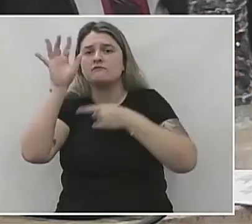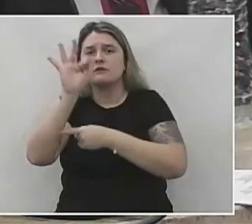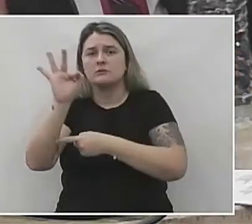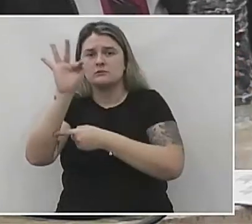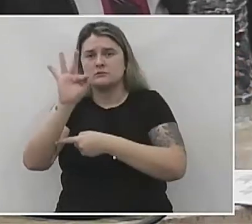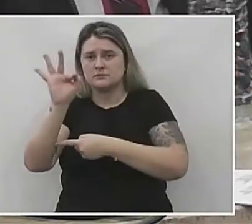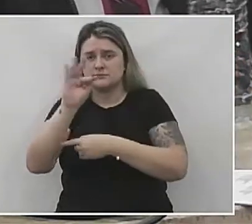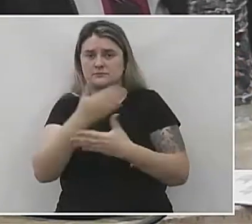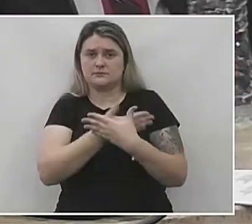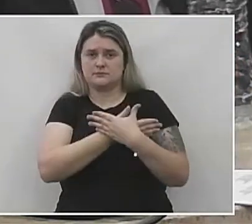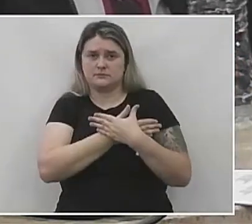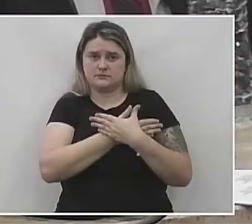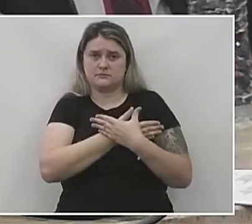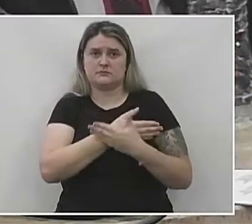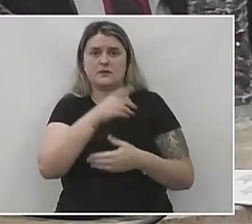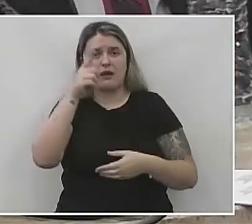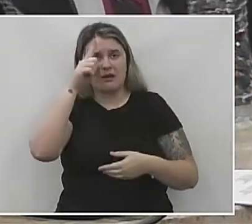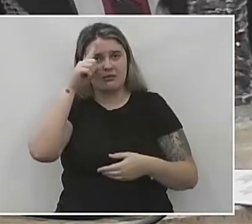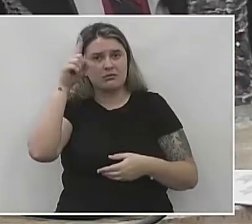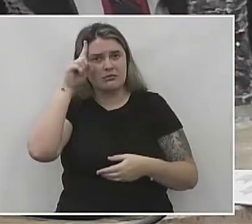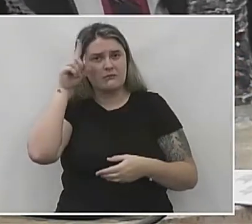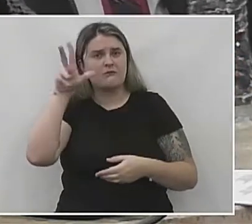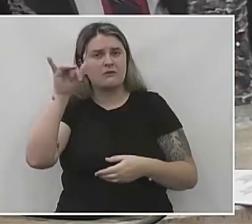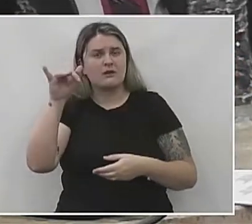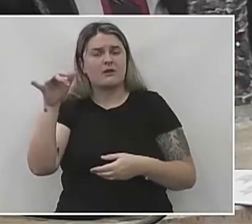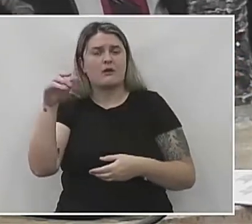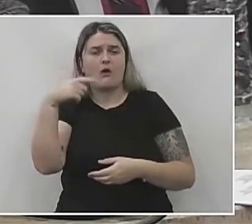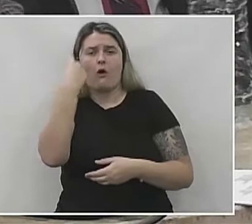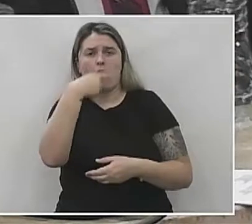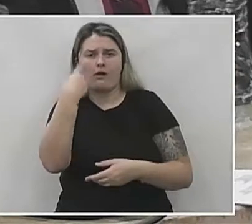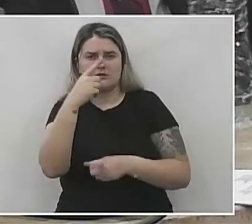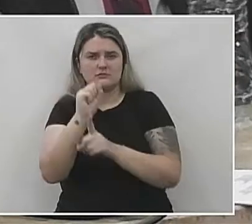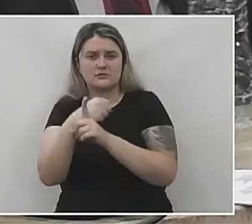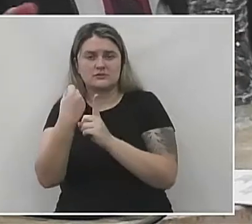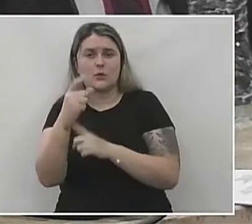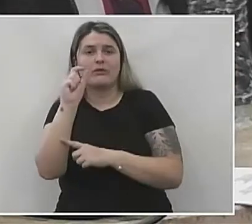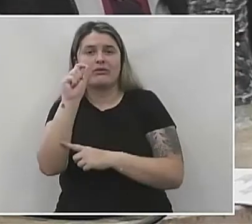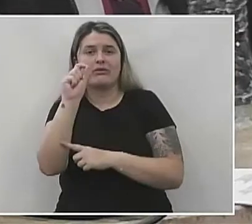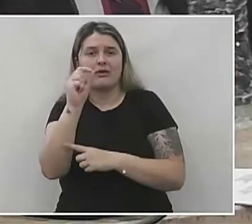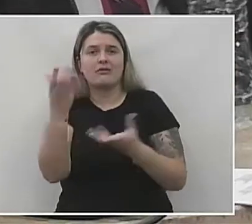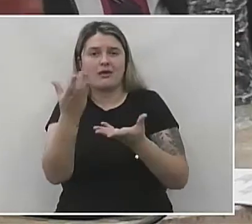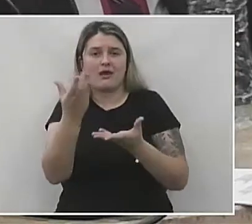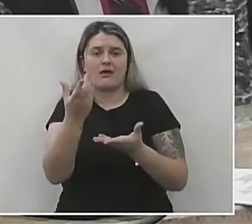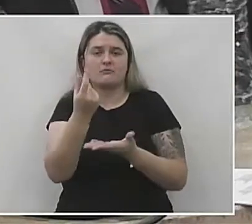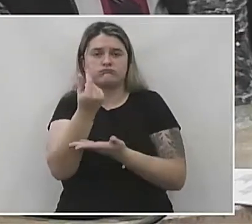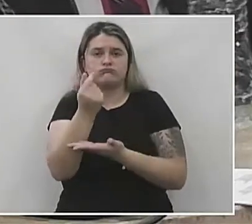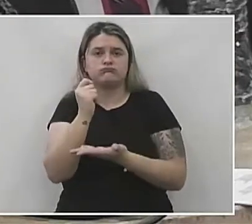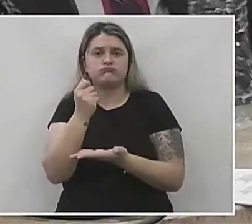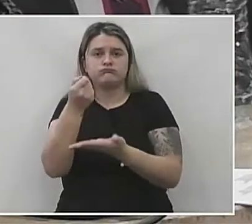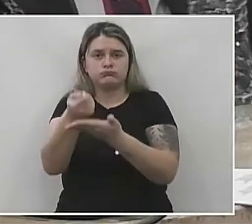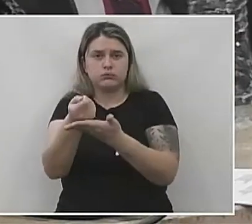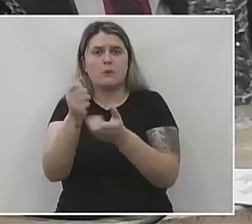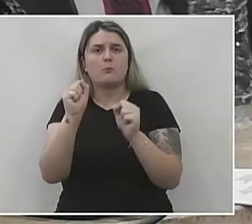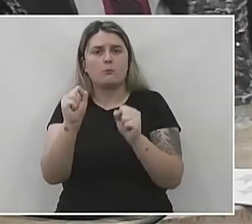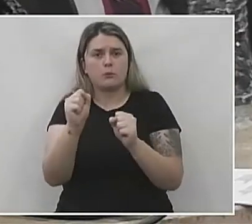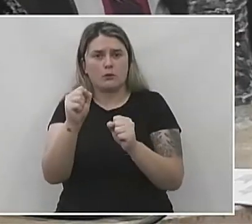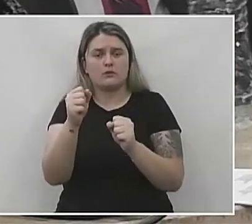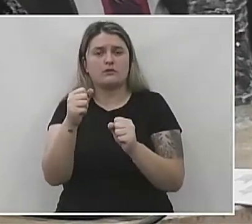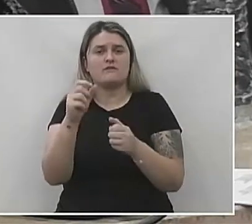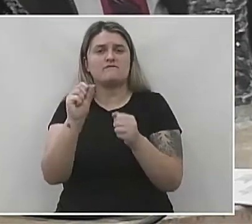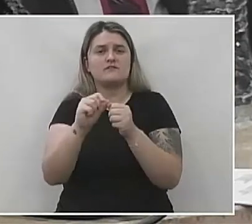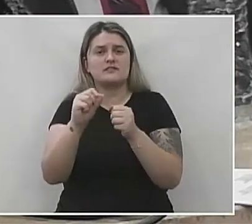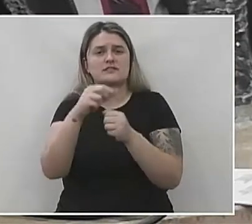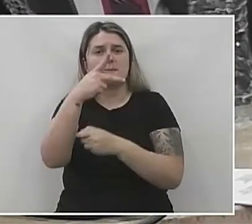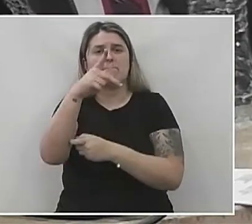os acadêmicos de lá vão receber horas sociais e quem quiser fazer a contribuição em dinheiro pode doar para o Instituto Rosas do